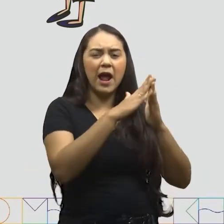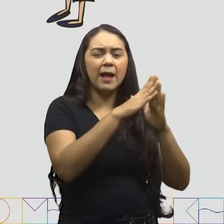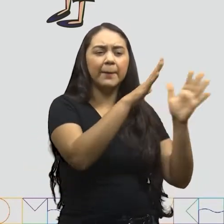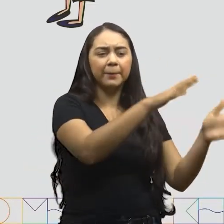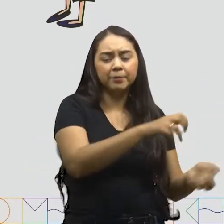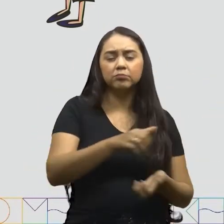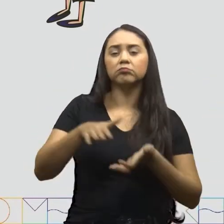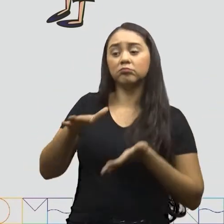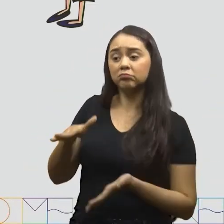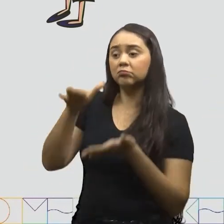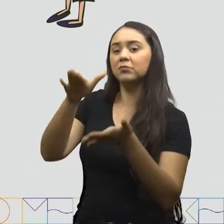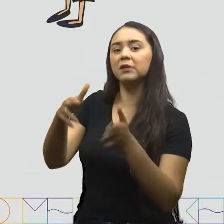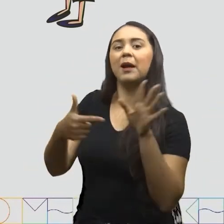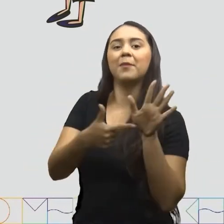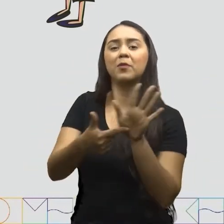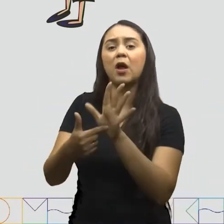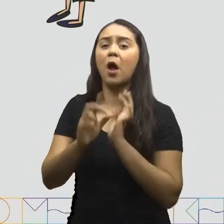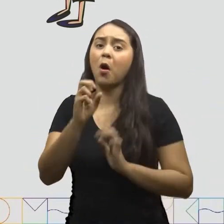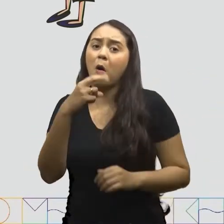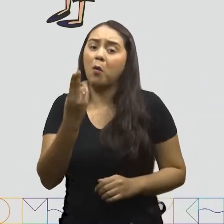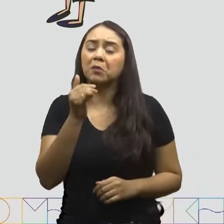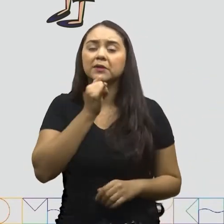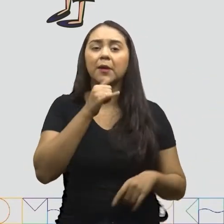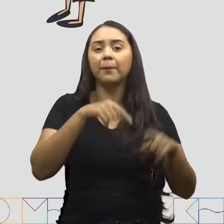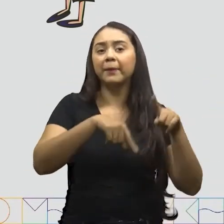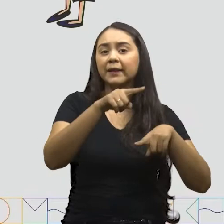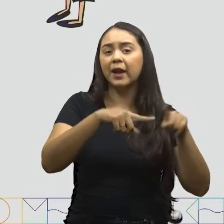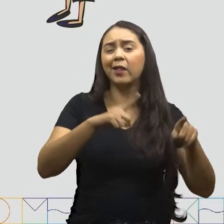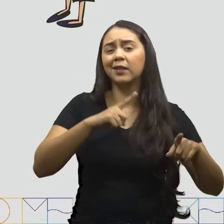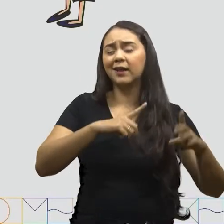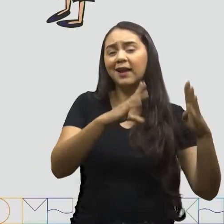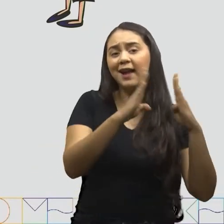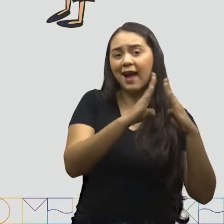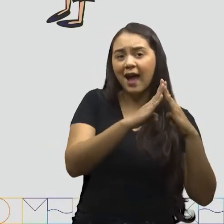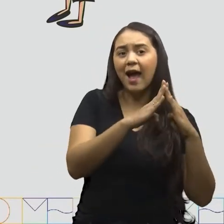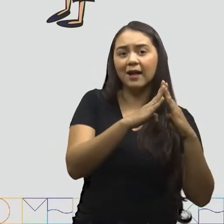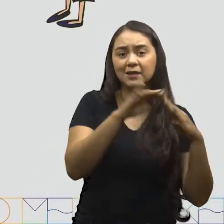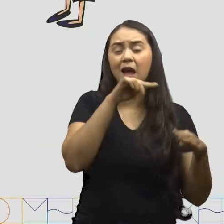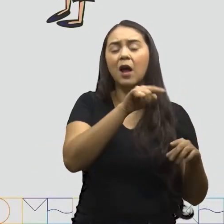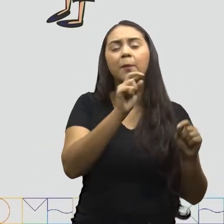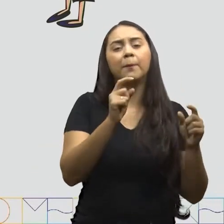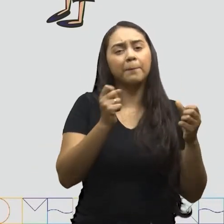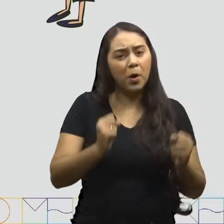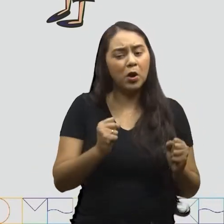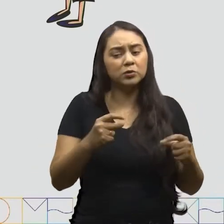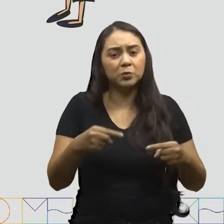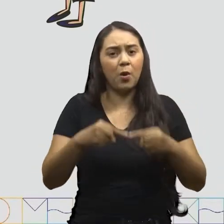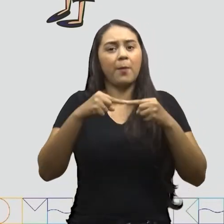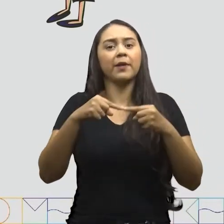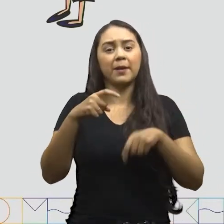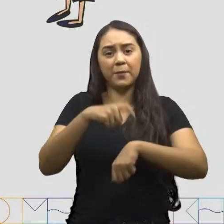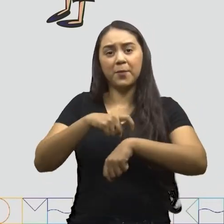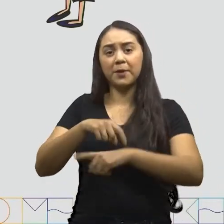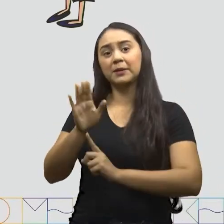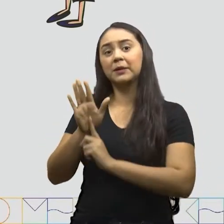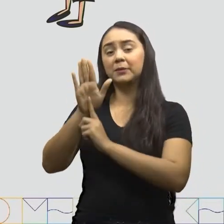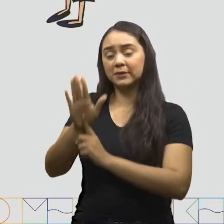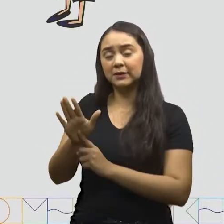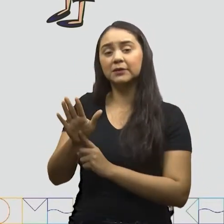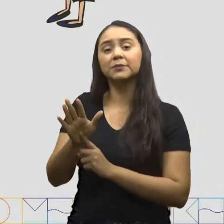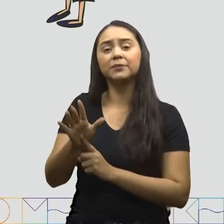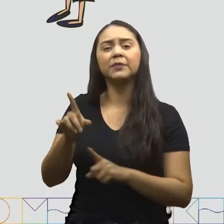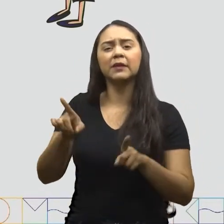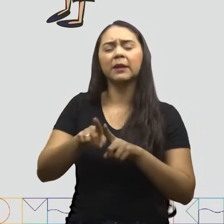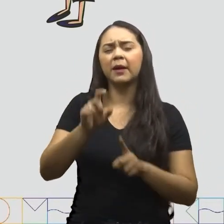utilizou em sua pesquisa Ou algum objeto Que você tenha em casa E que ajude na hora da sua apresentação